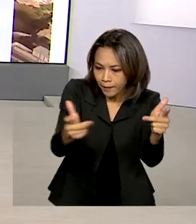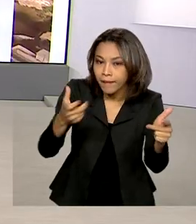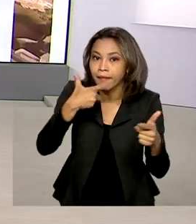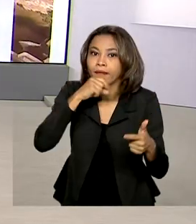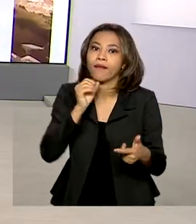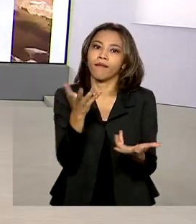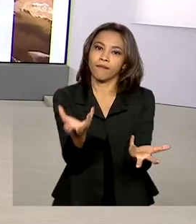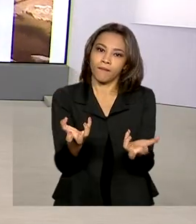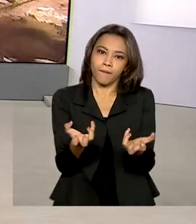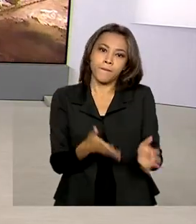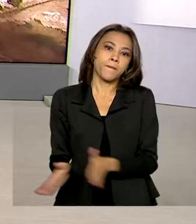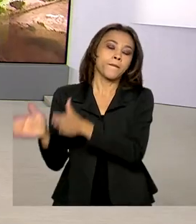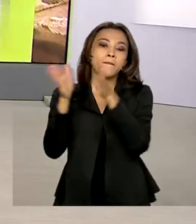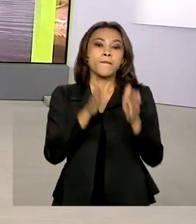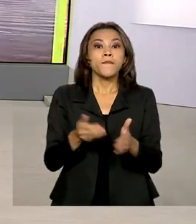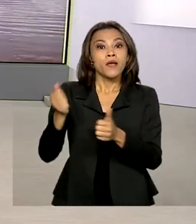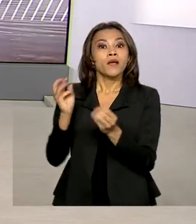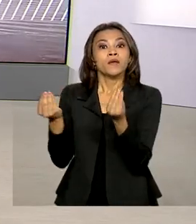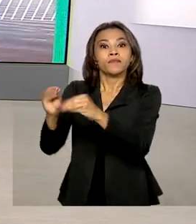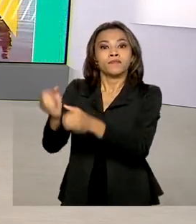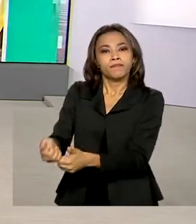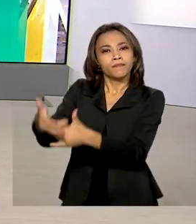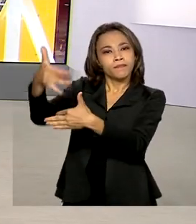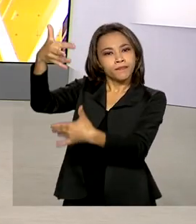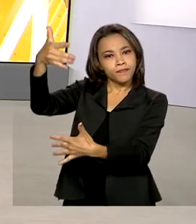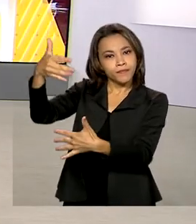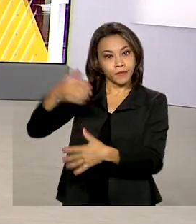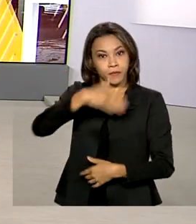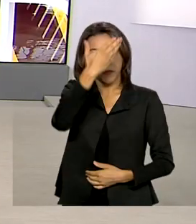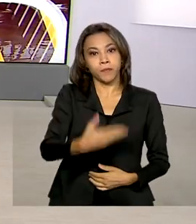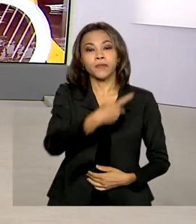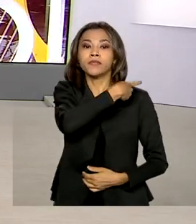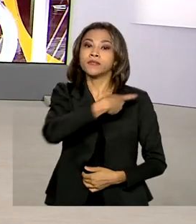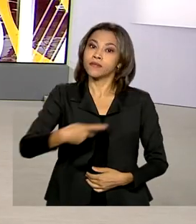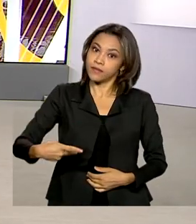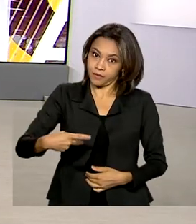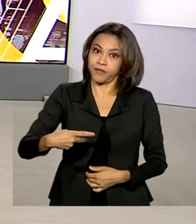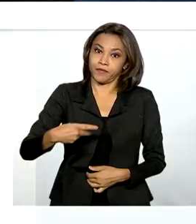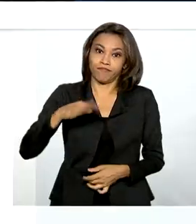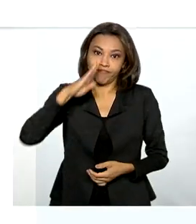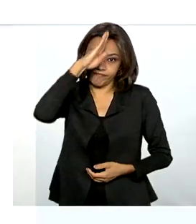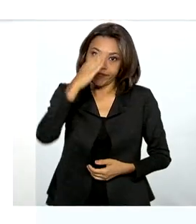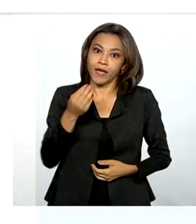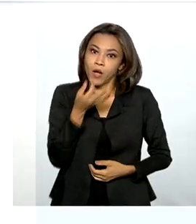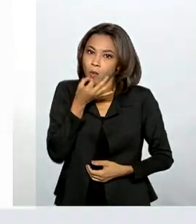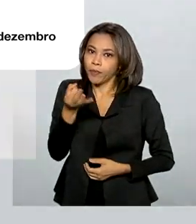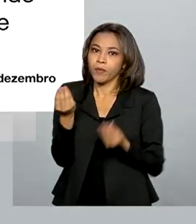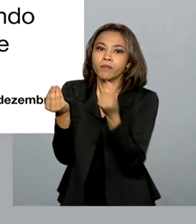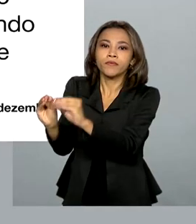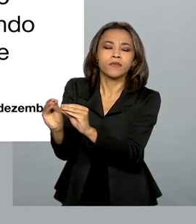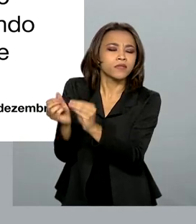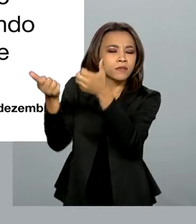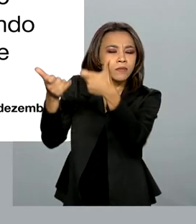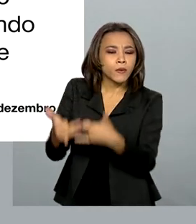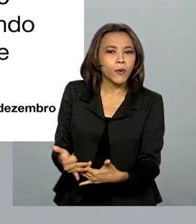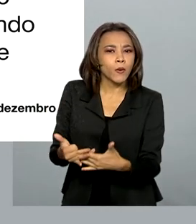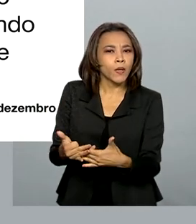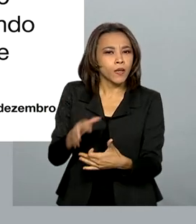E nas redes sociais, o presidente Jair Bolsonaro também se manifestou. Ele disse que o Brasil vai